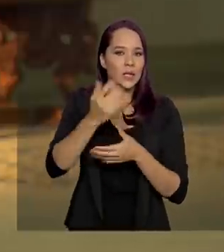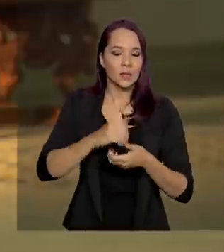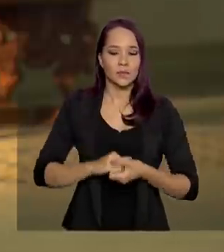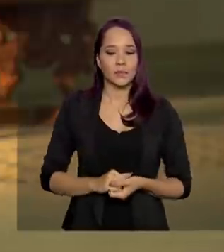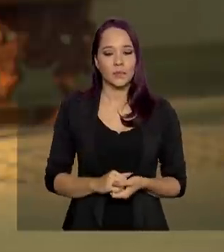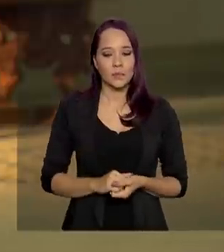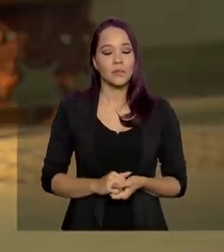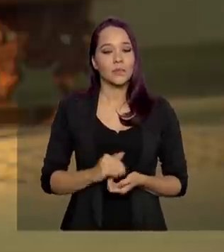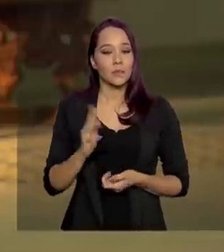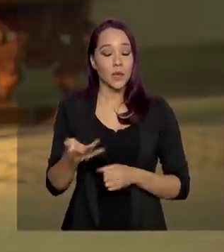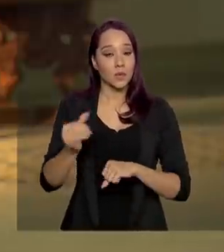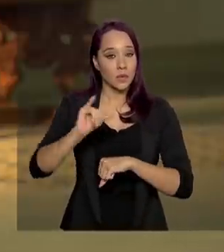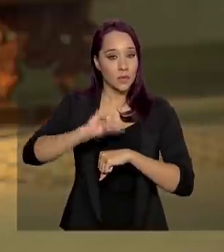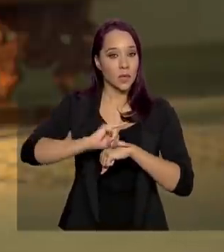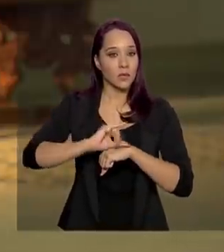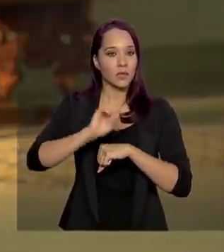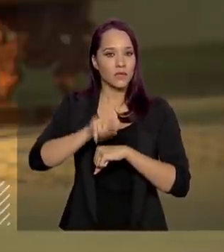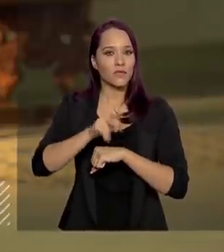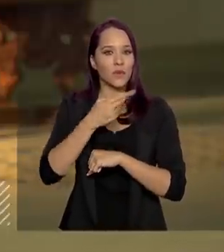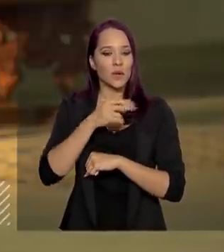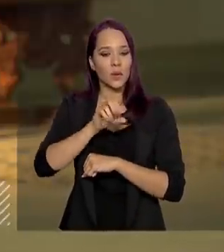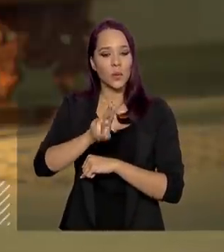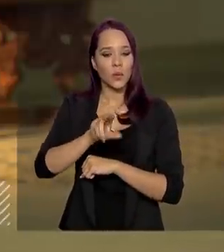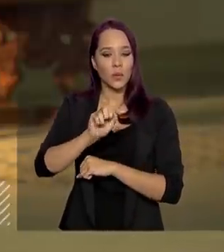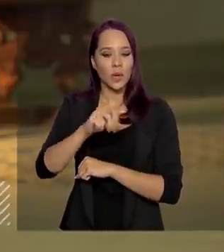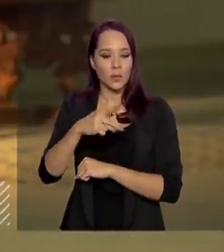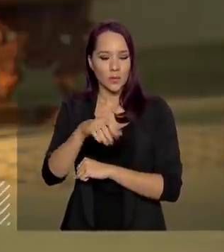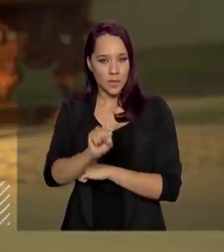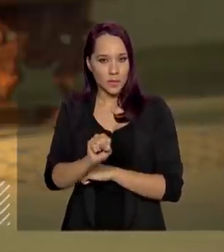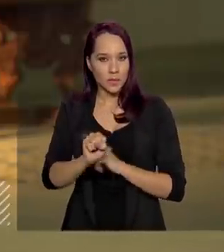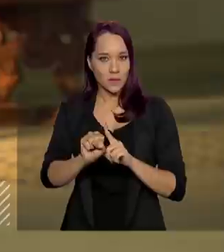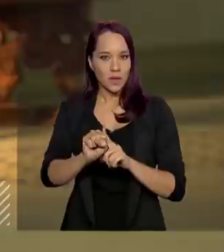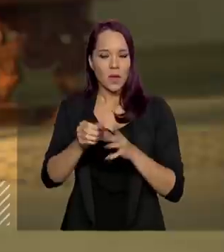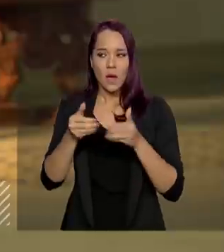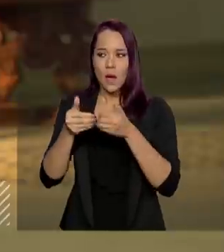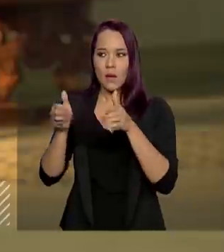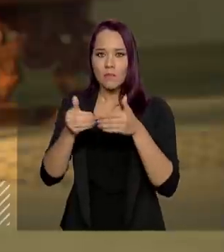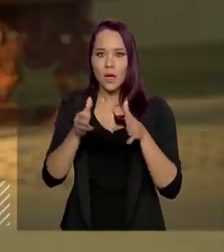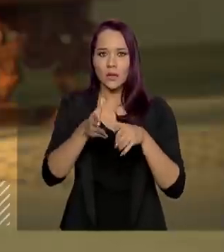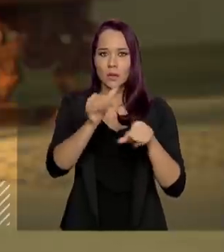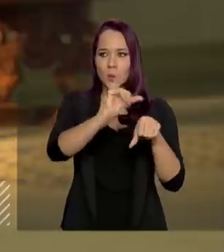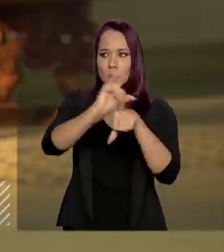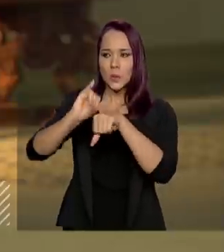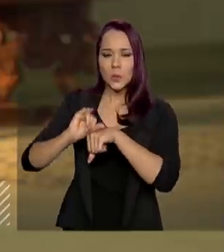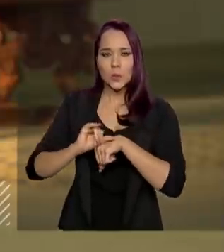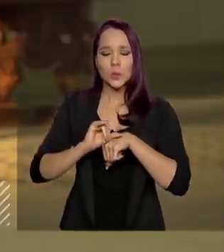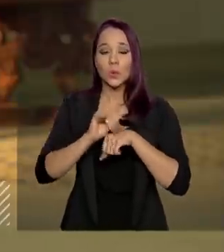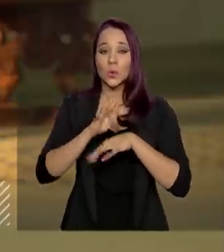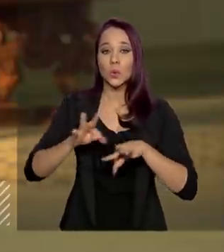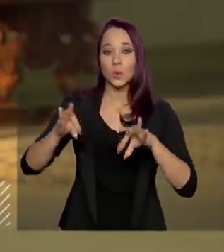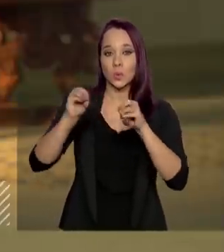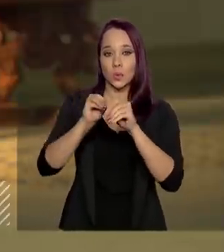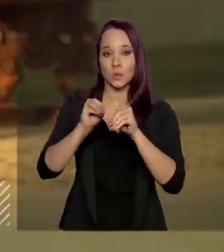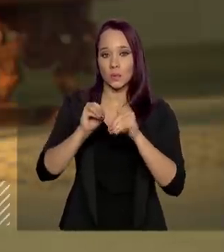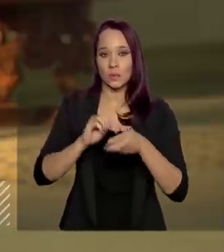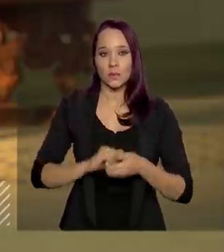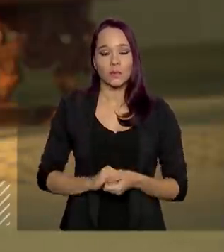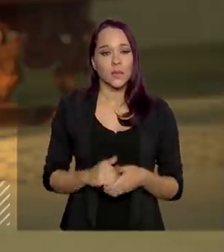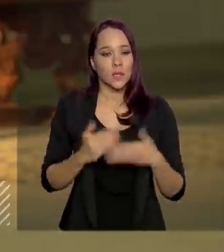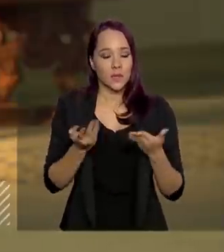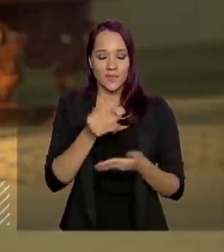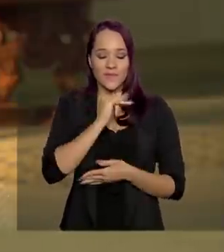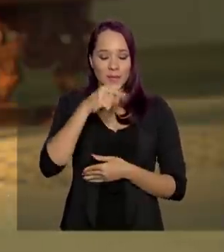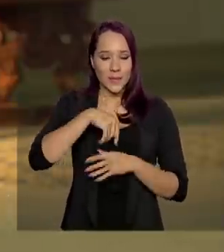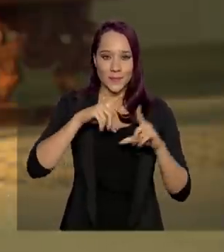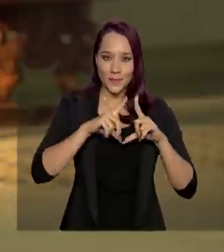as unidades, as chamadas UAPs, elas foram abertas para todos os distritos. Ou seja, veja bem, nós estamos em